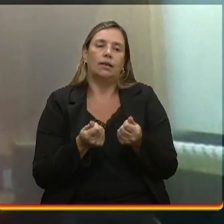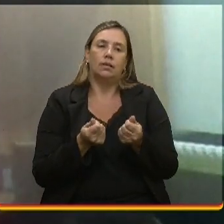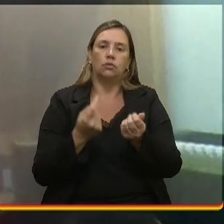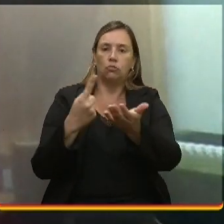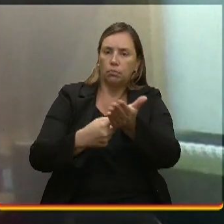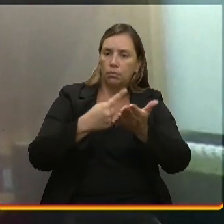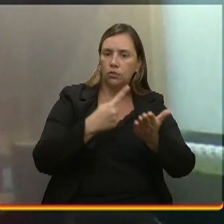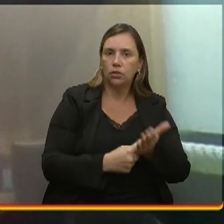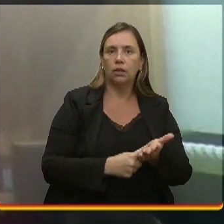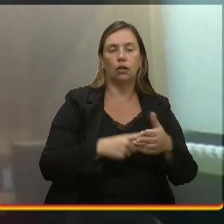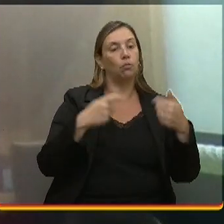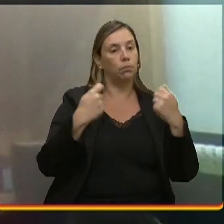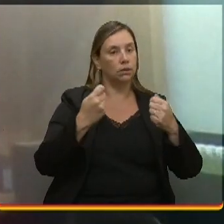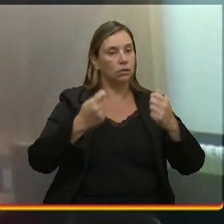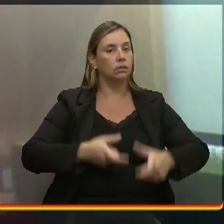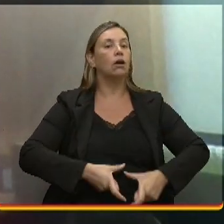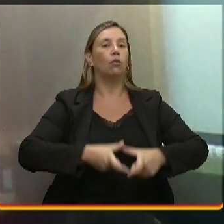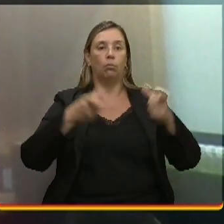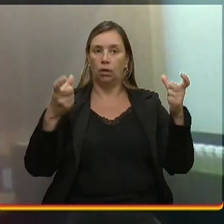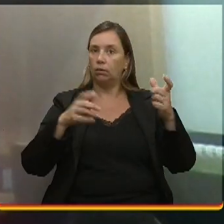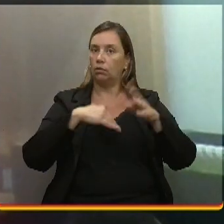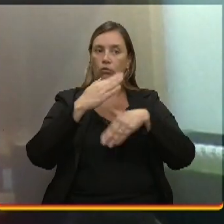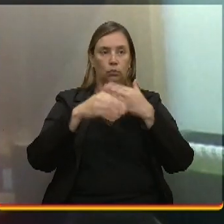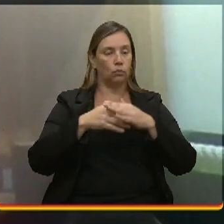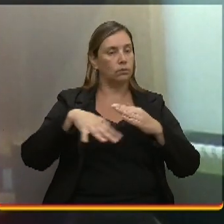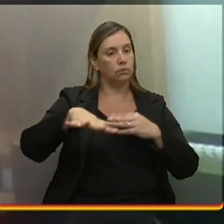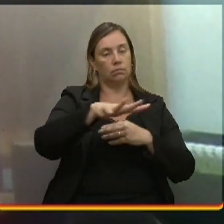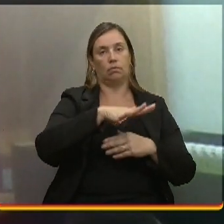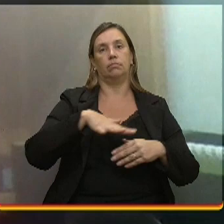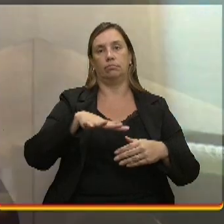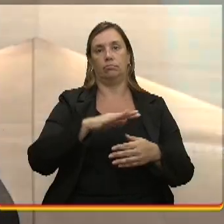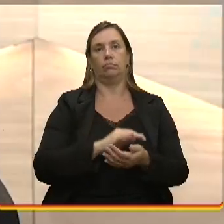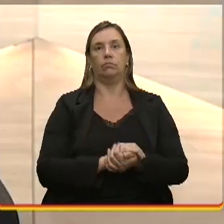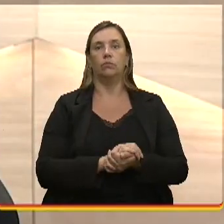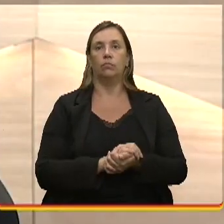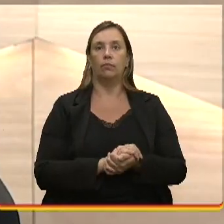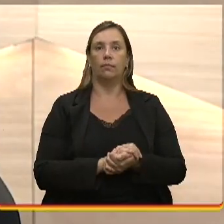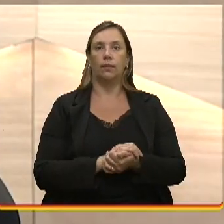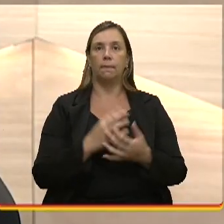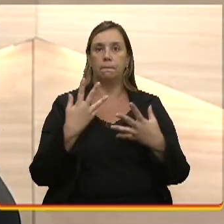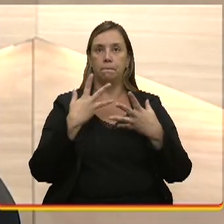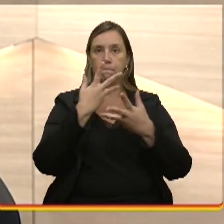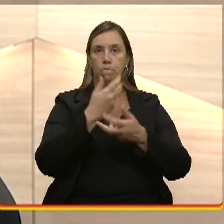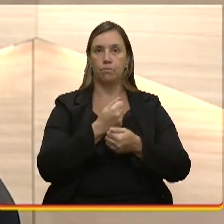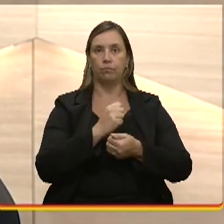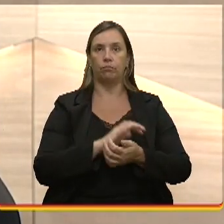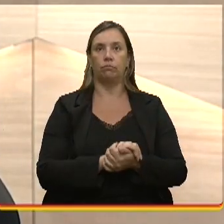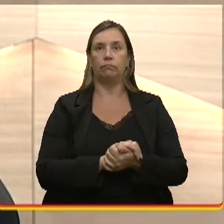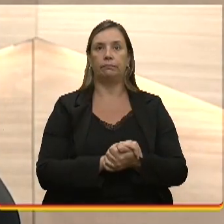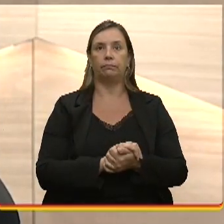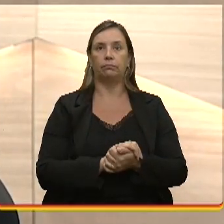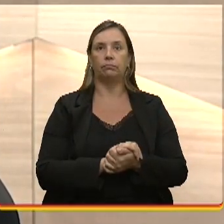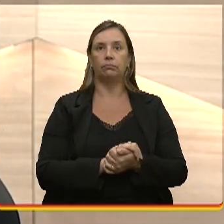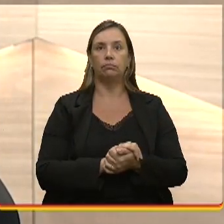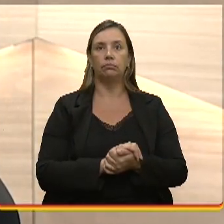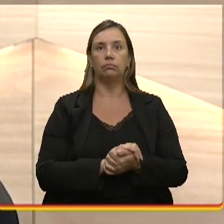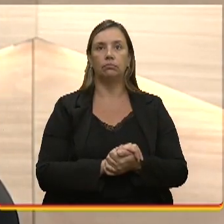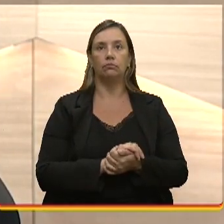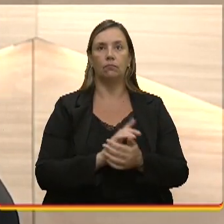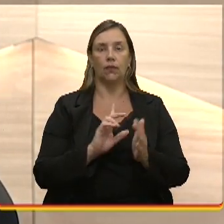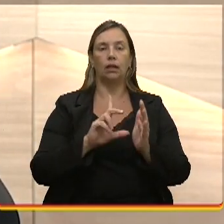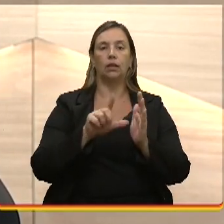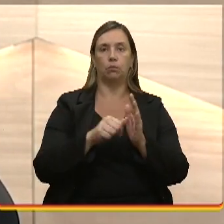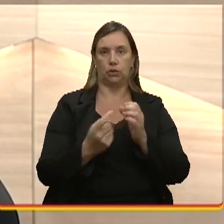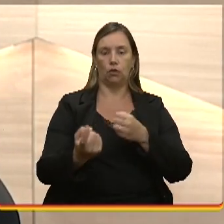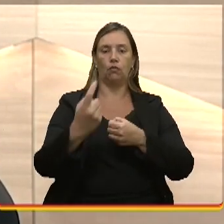que a gente aumente, enfim, em todas as áreas, não é? Maravilhoso. Depois eu quero voltar um pouquinho nisso, de como é